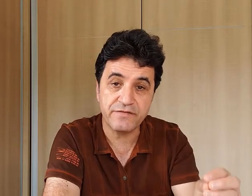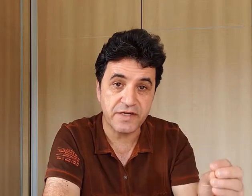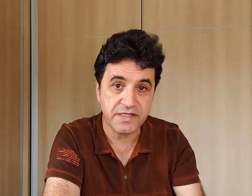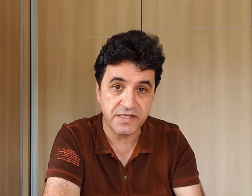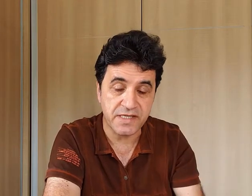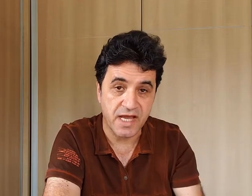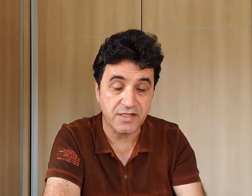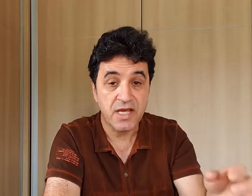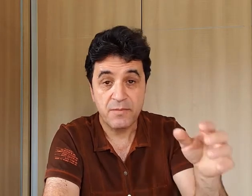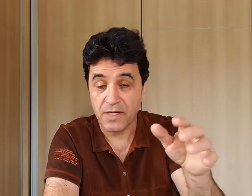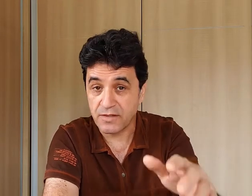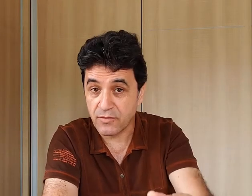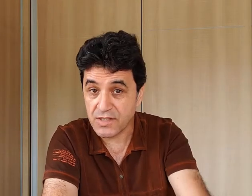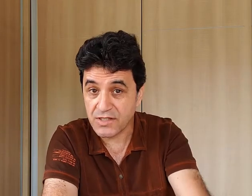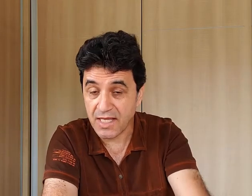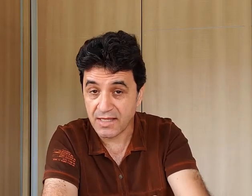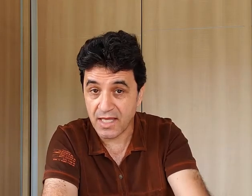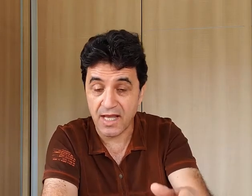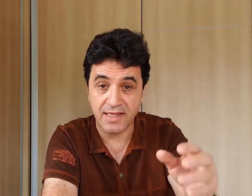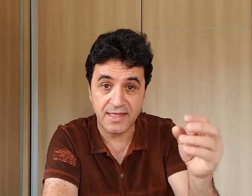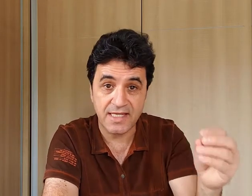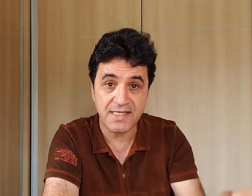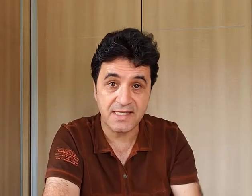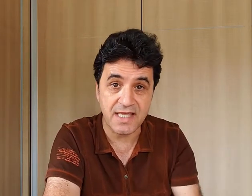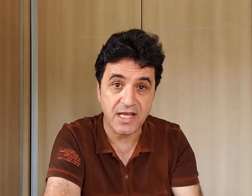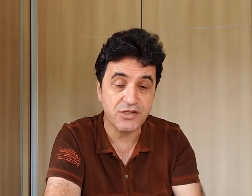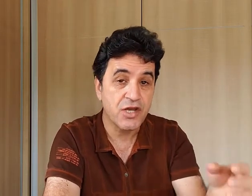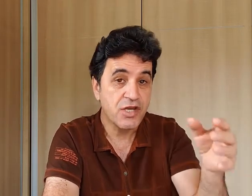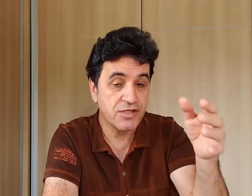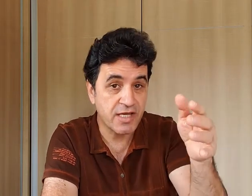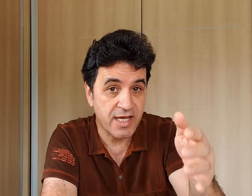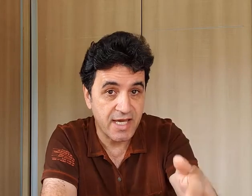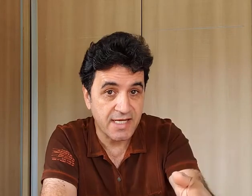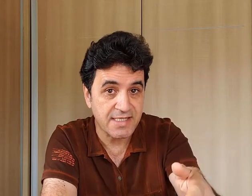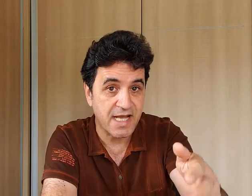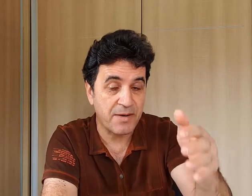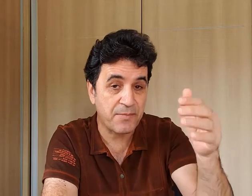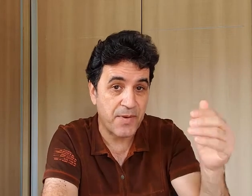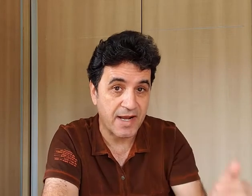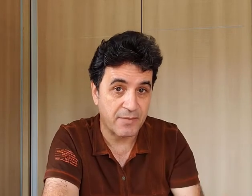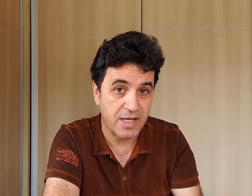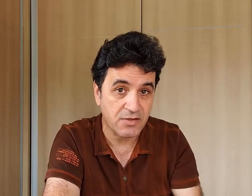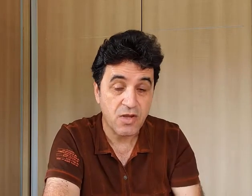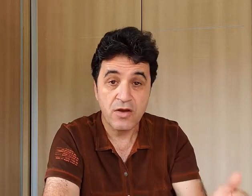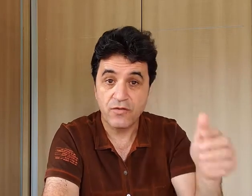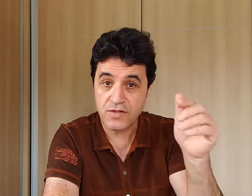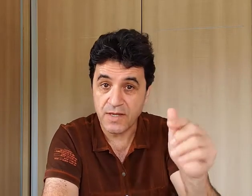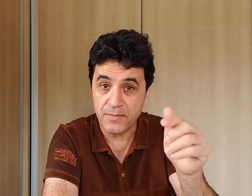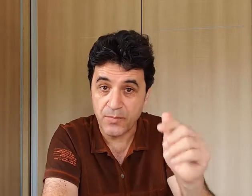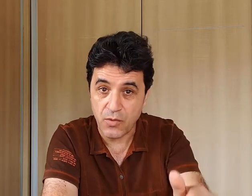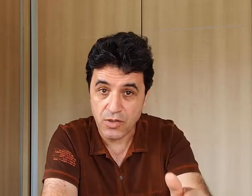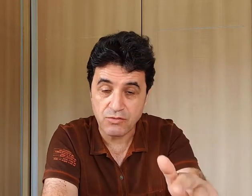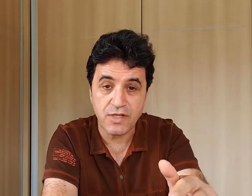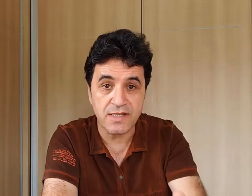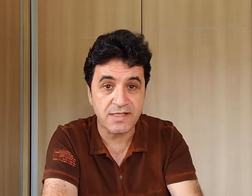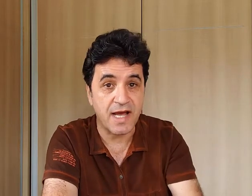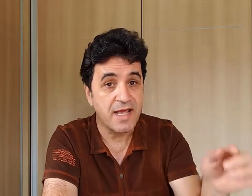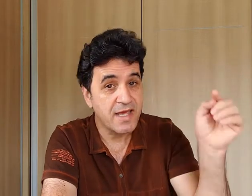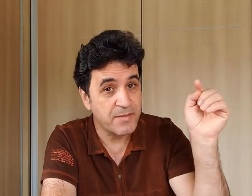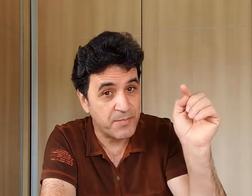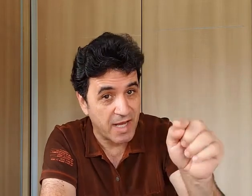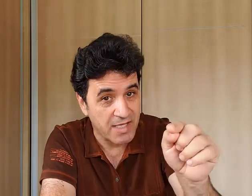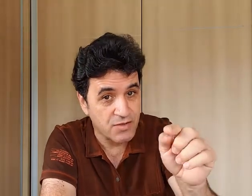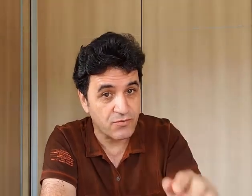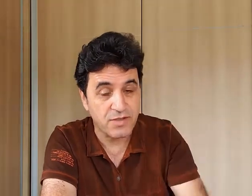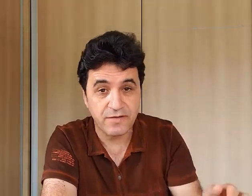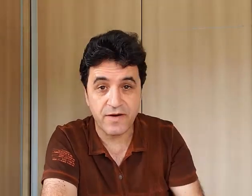efetiva necessidade. Mas se você já tem a necessidade de realizar pagamentos, você pode utilizar.